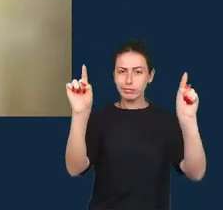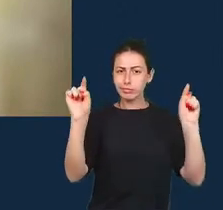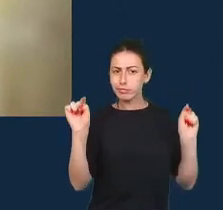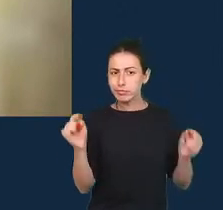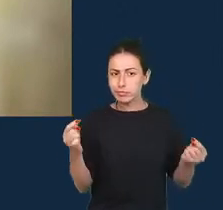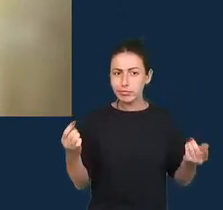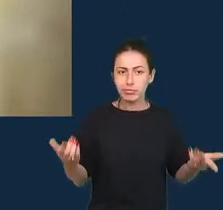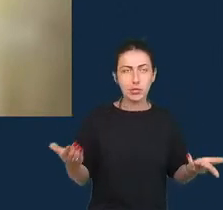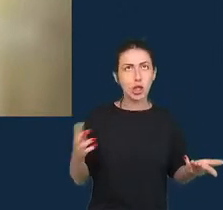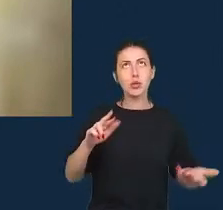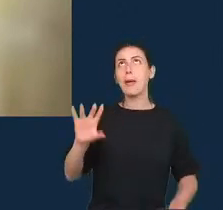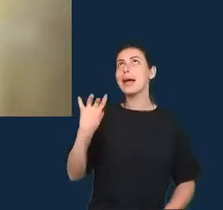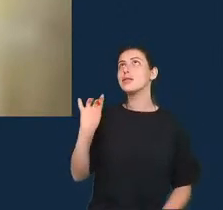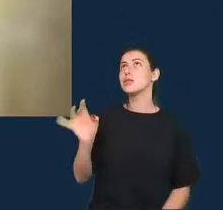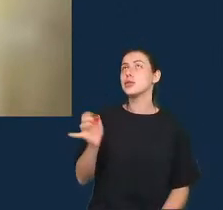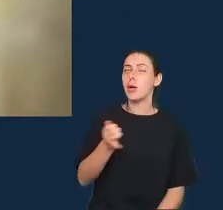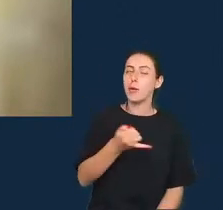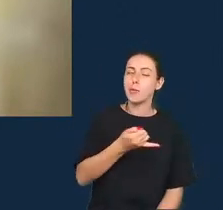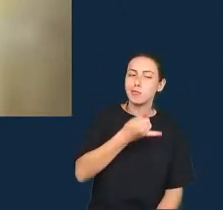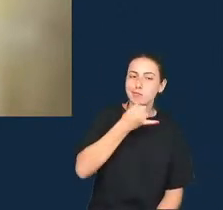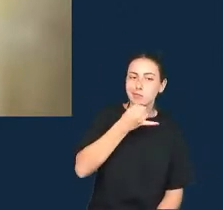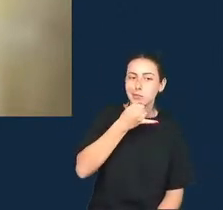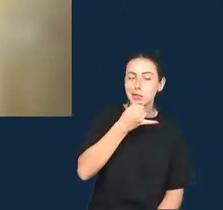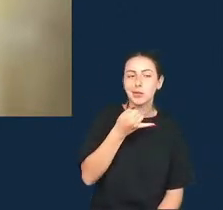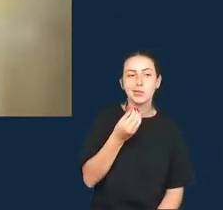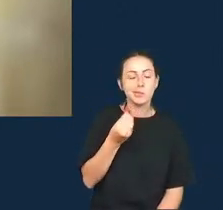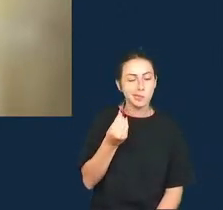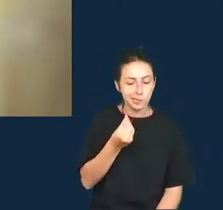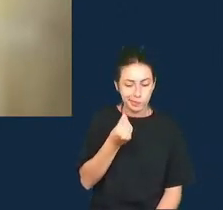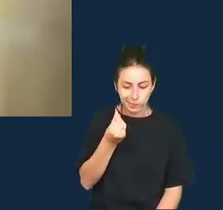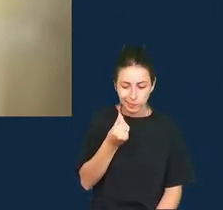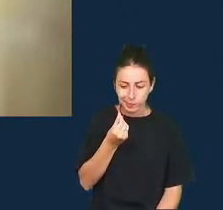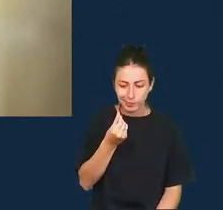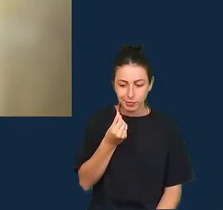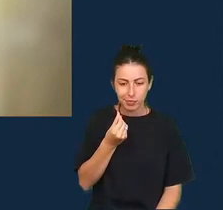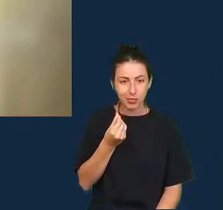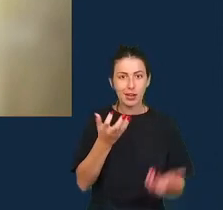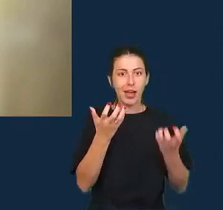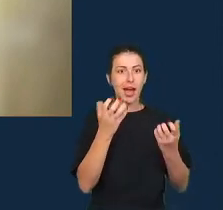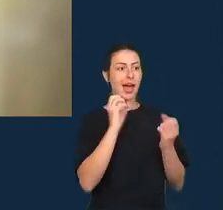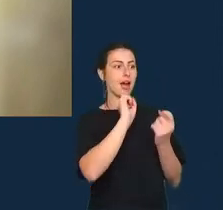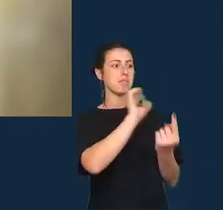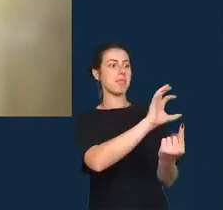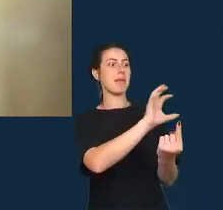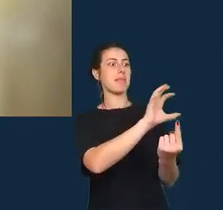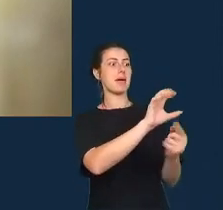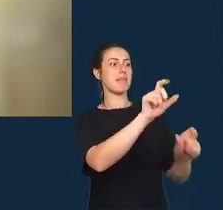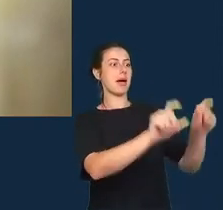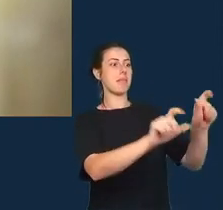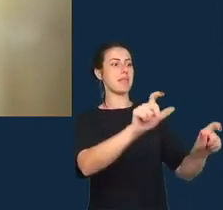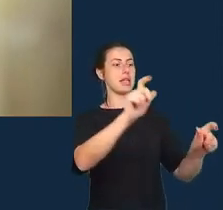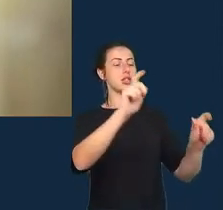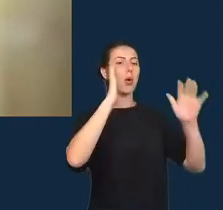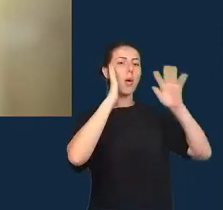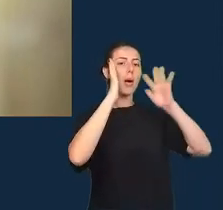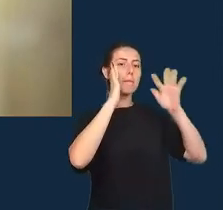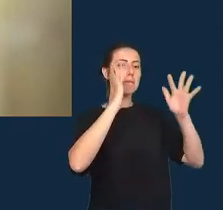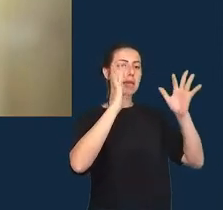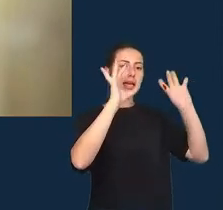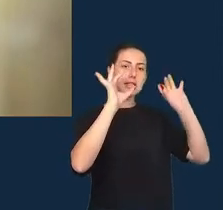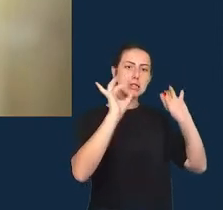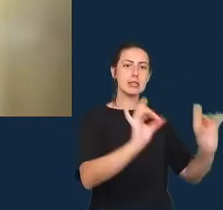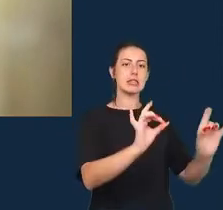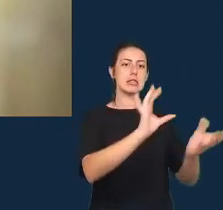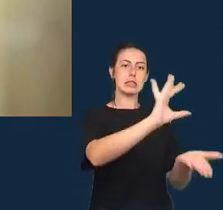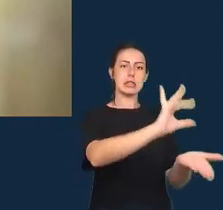como é que eu vou falar assim disciplinar as pessoas a pensar da maneira correta de acordo com fatos que